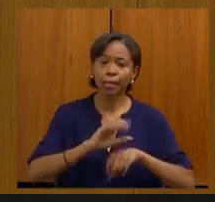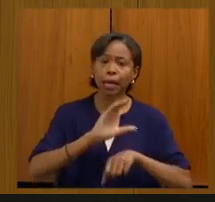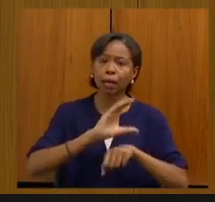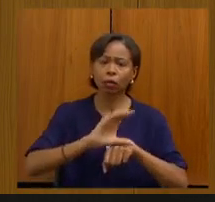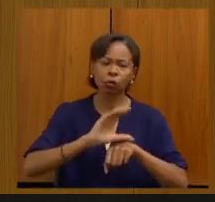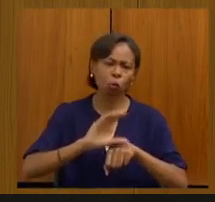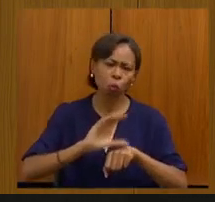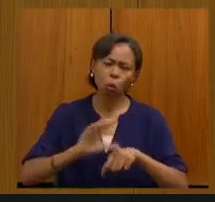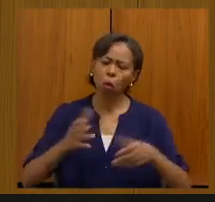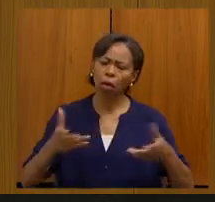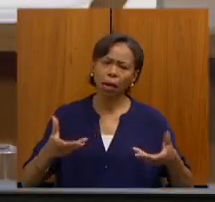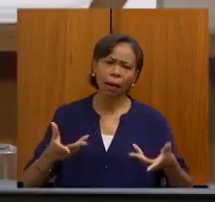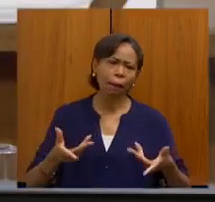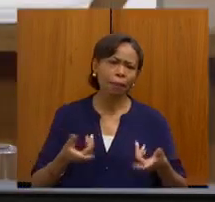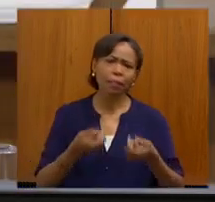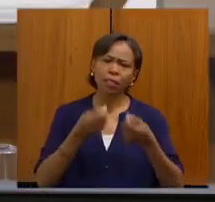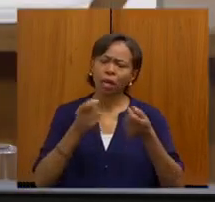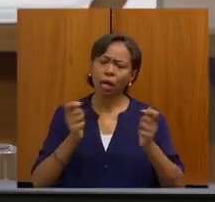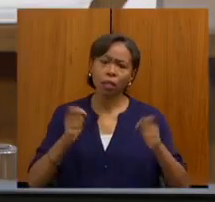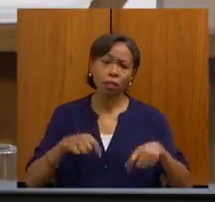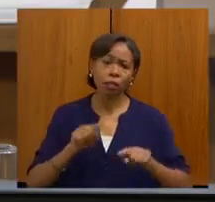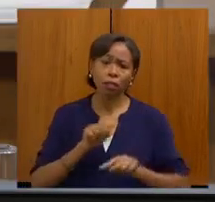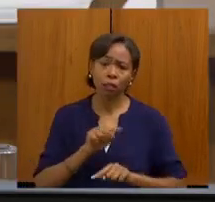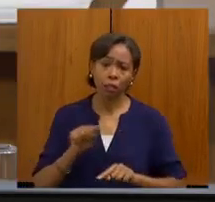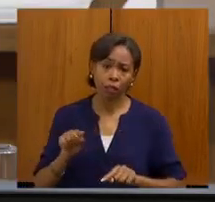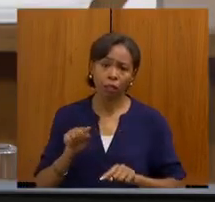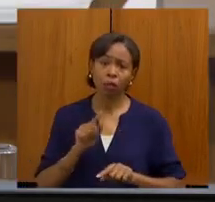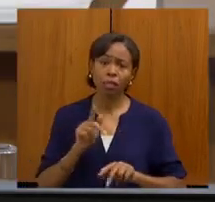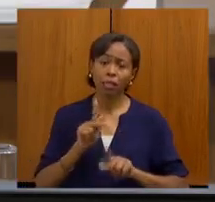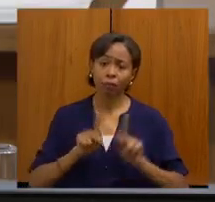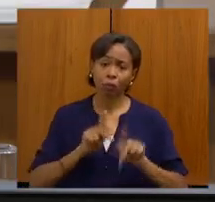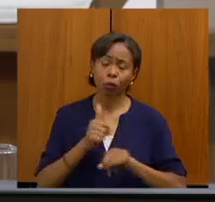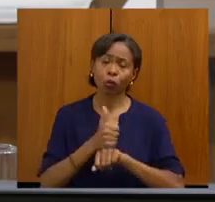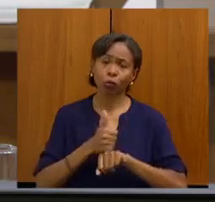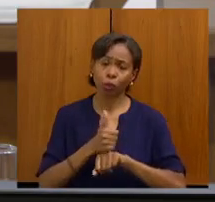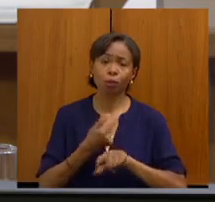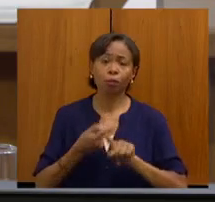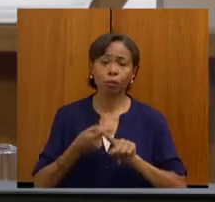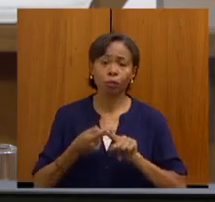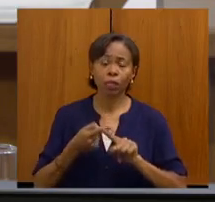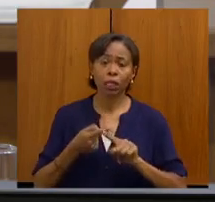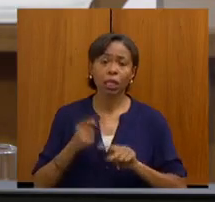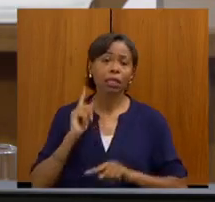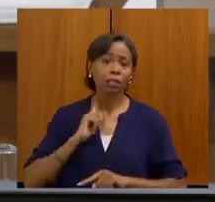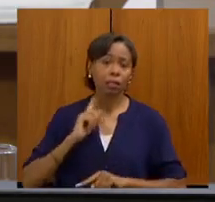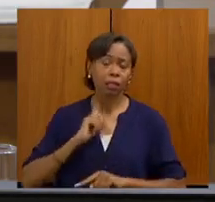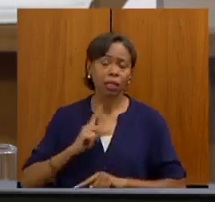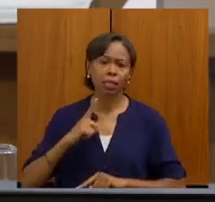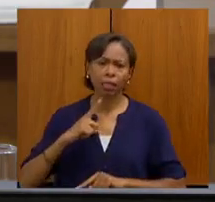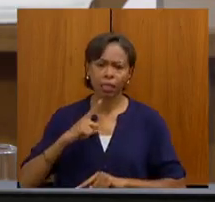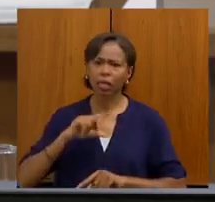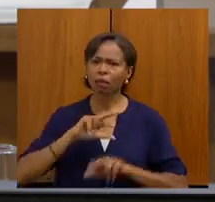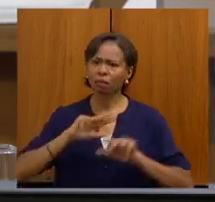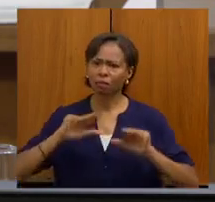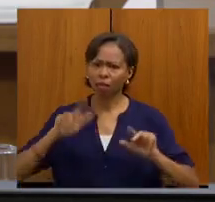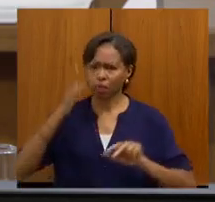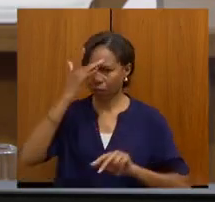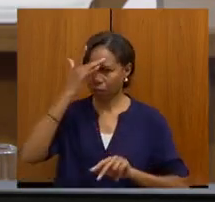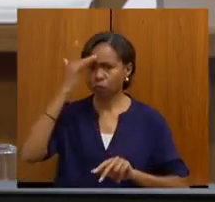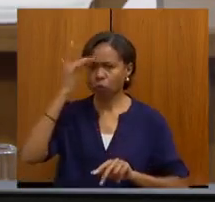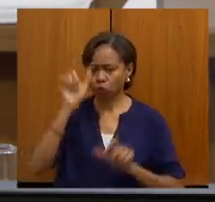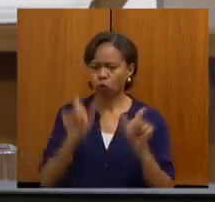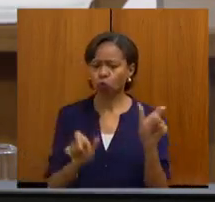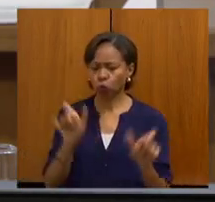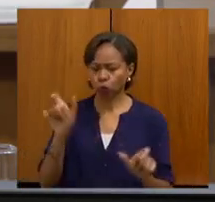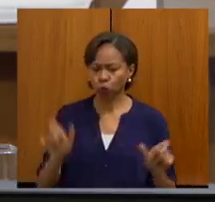pessoal, já que nós, no Estado, temos muita gente que tem condição de fazer isso e a secretaria eu